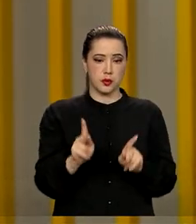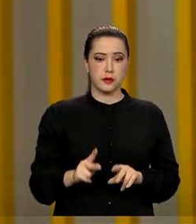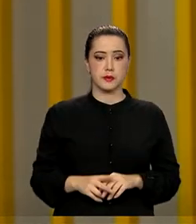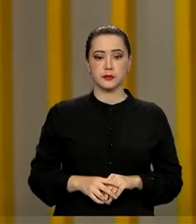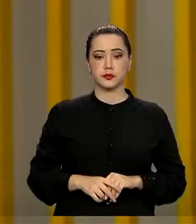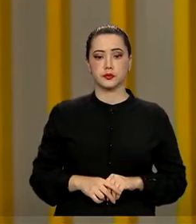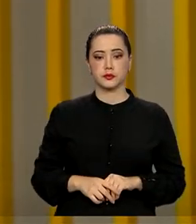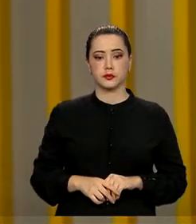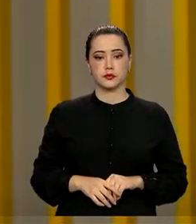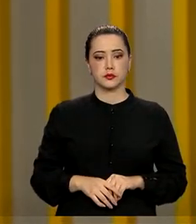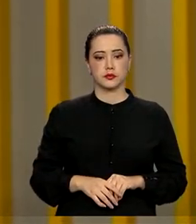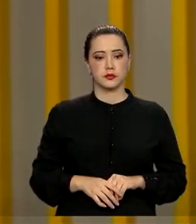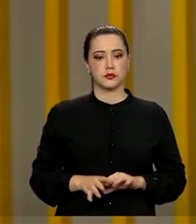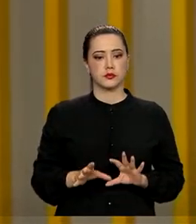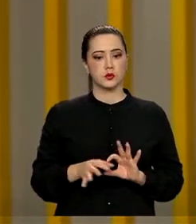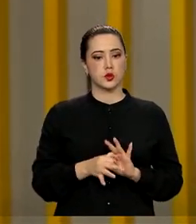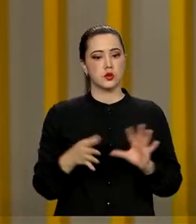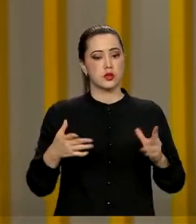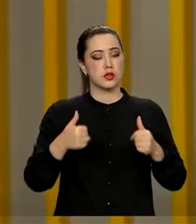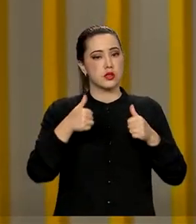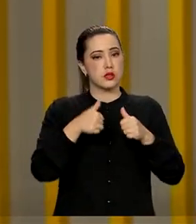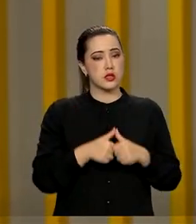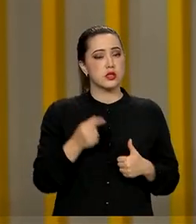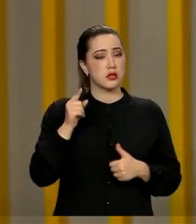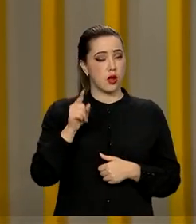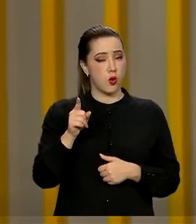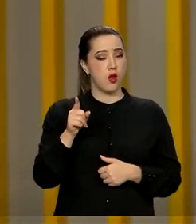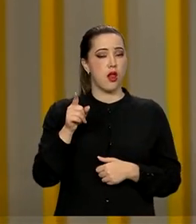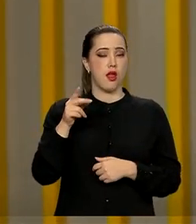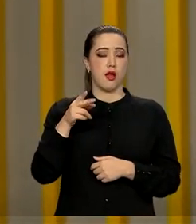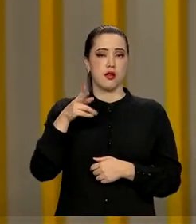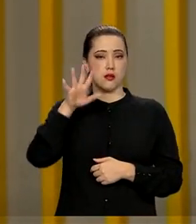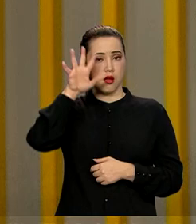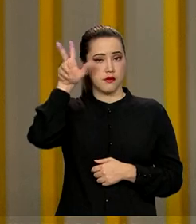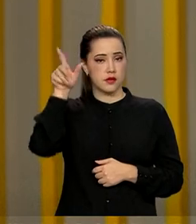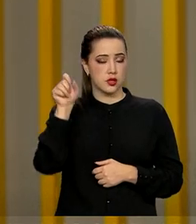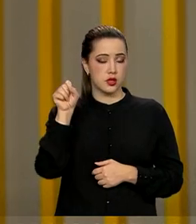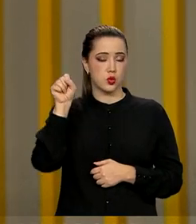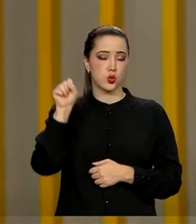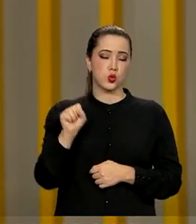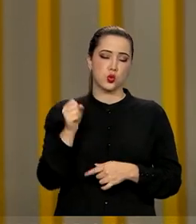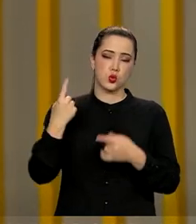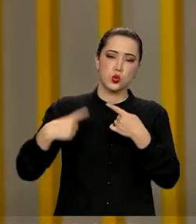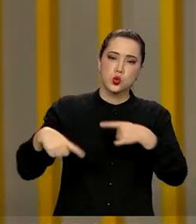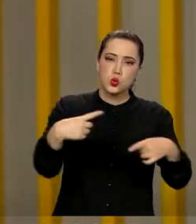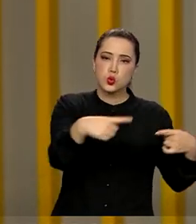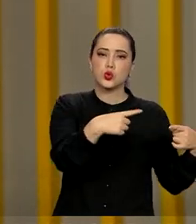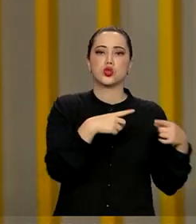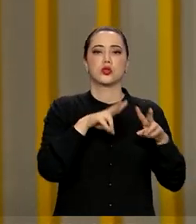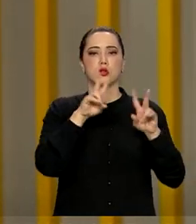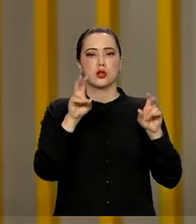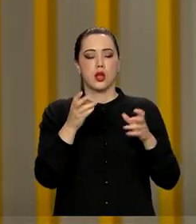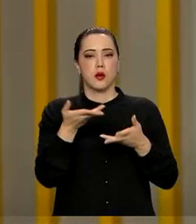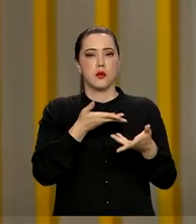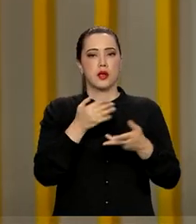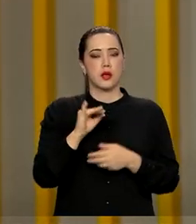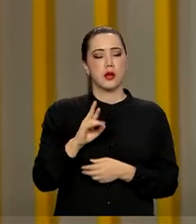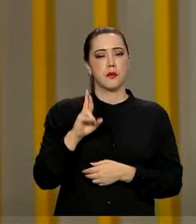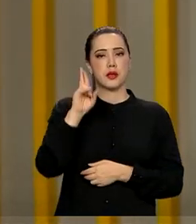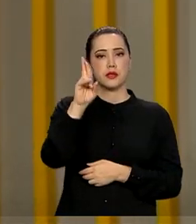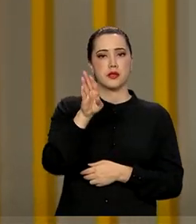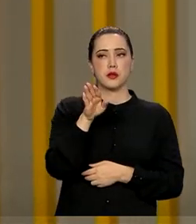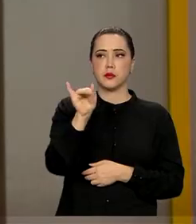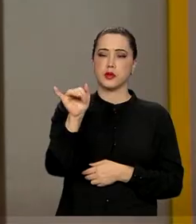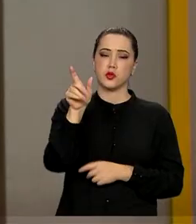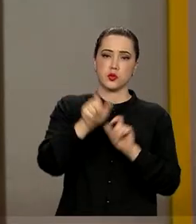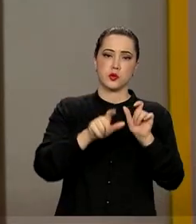Os líderes que estão em Joanesburgo debatendo oportunidades de cooperação e investimentos representam bilhões de pessoas ao redor